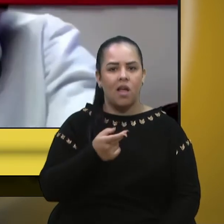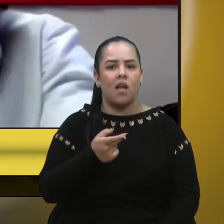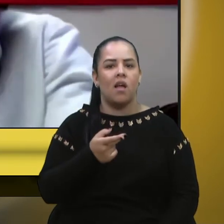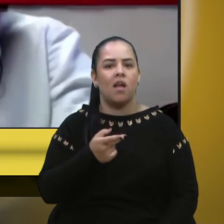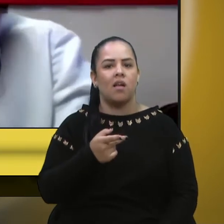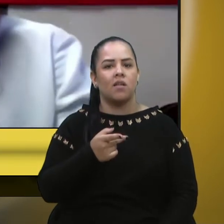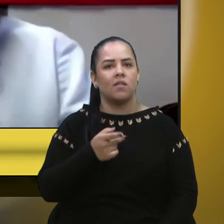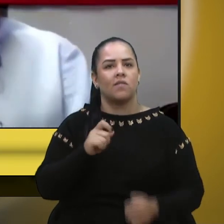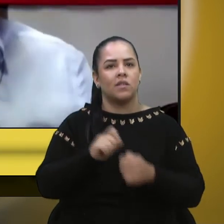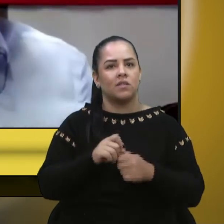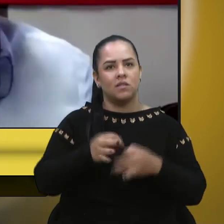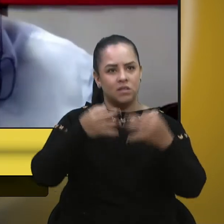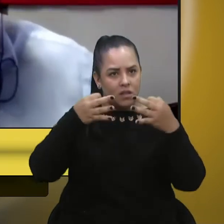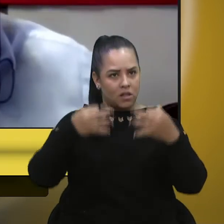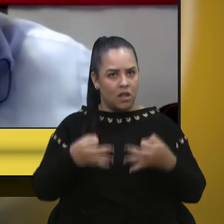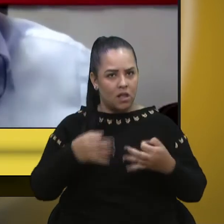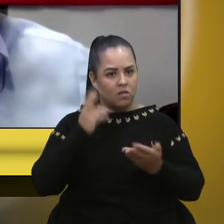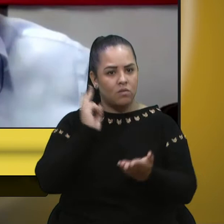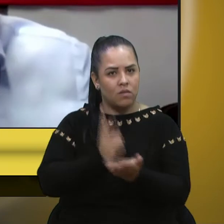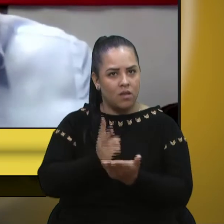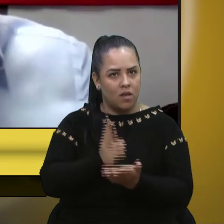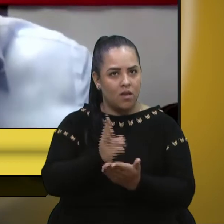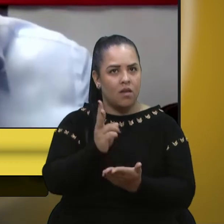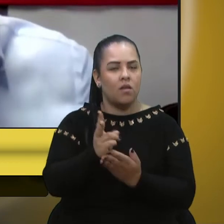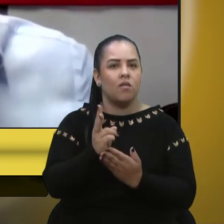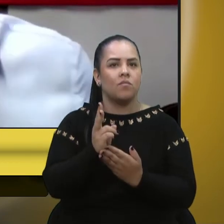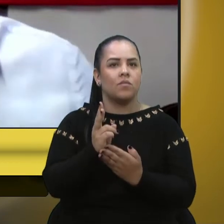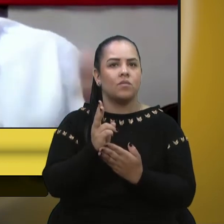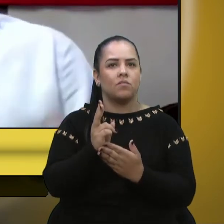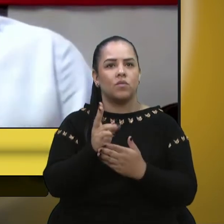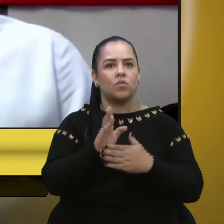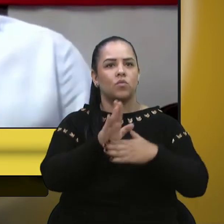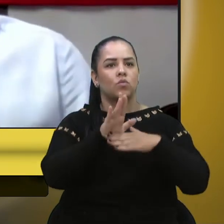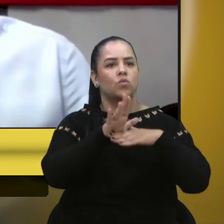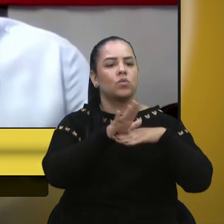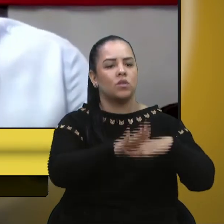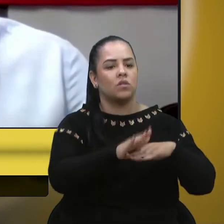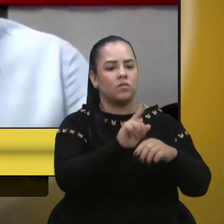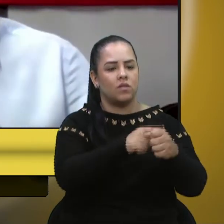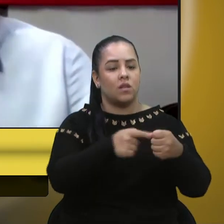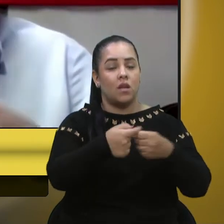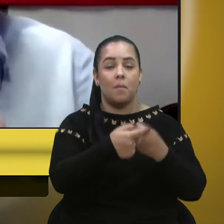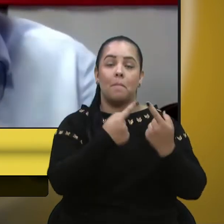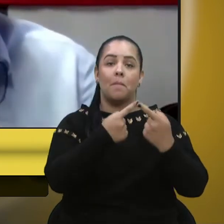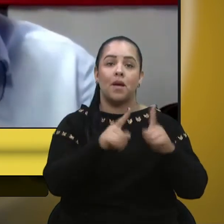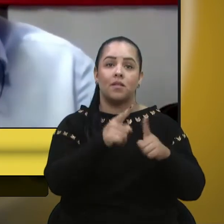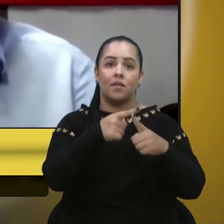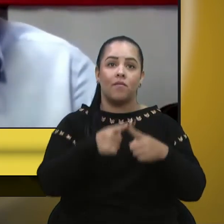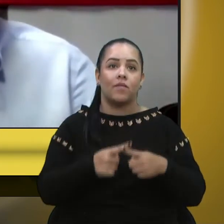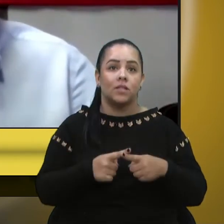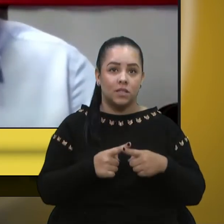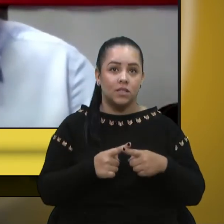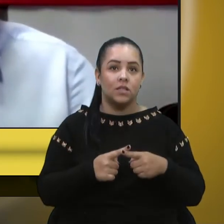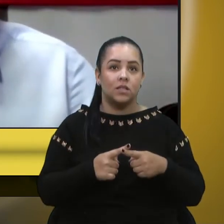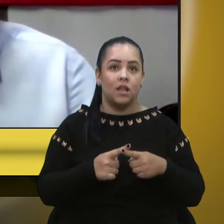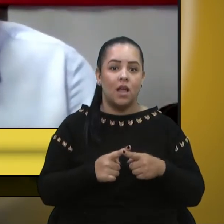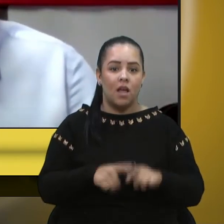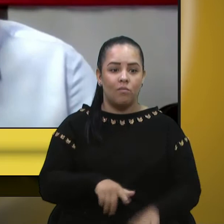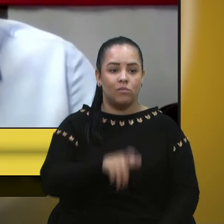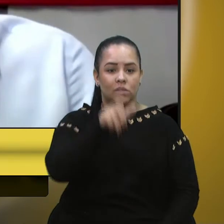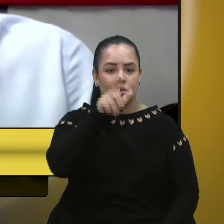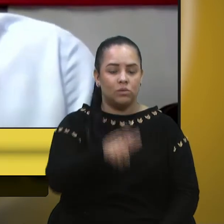correta, sempre em prol da nossa cidade, só que de vez em quando na fala a pessoa